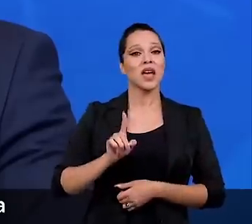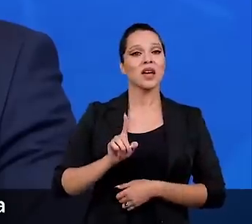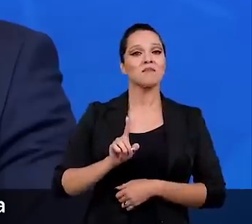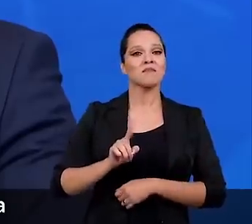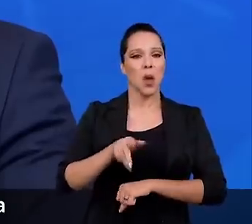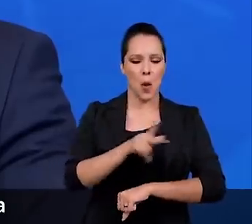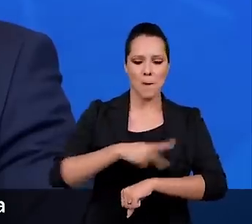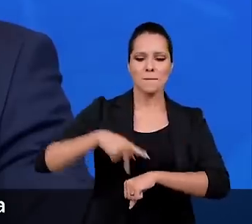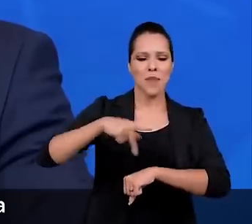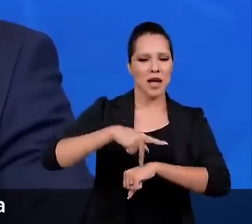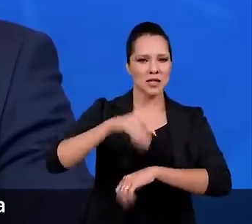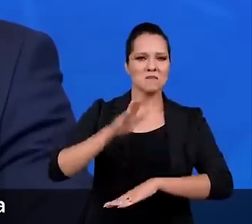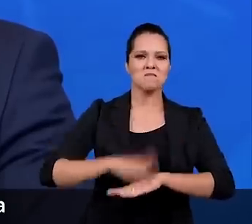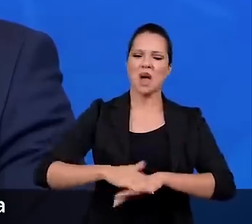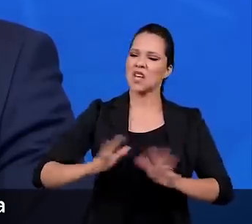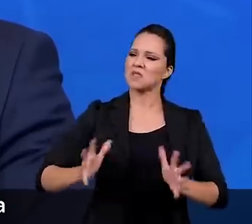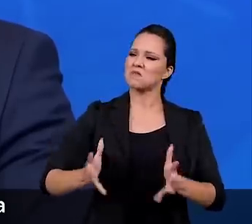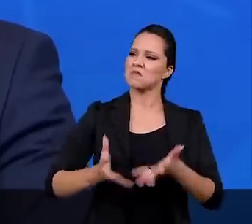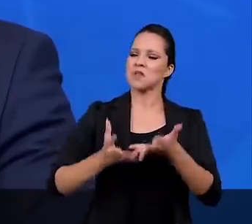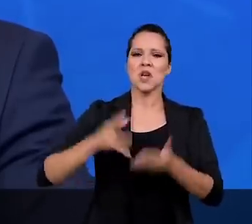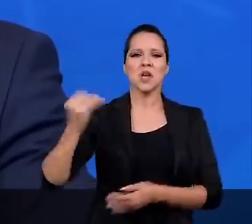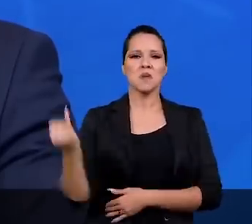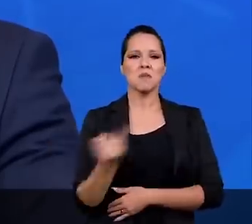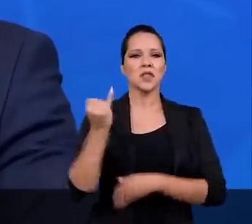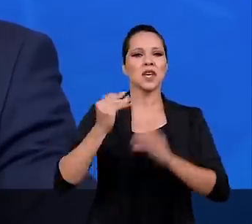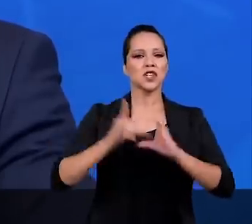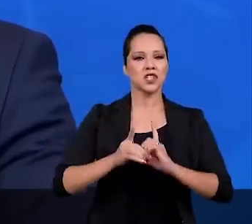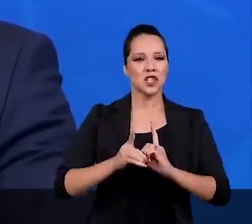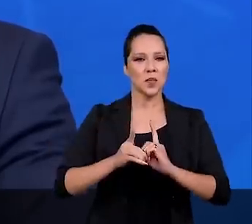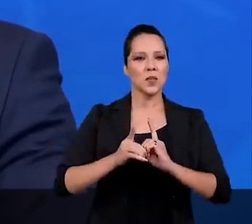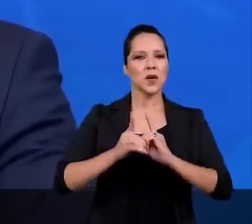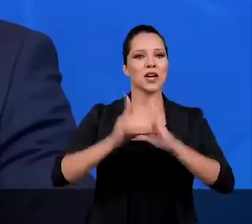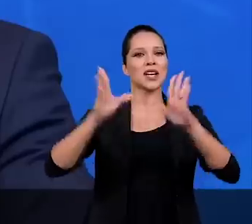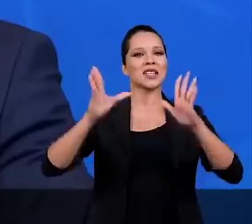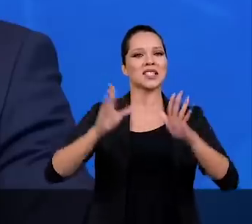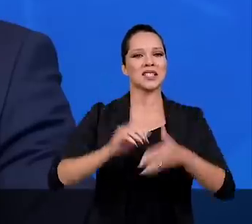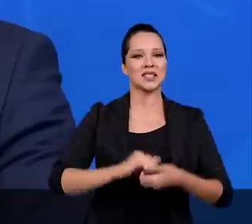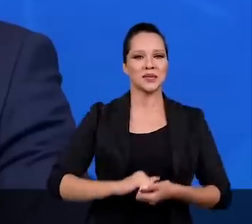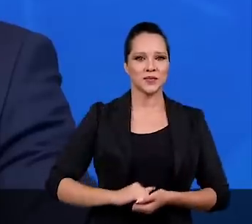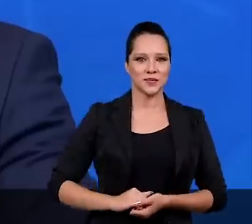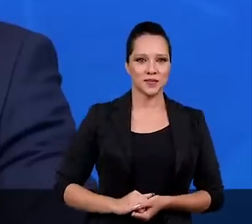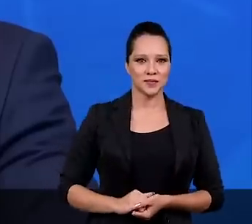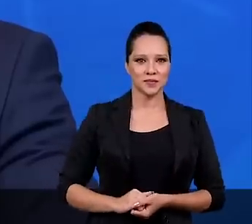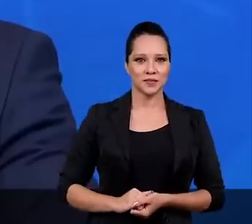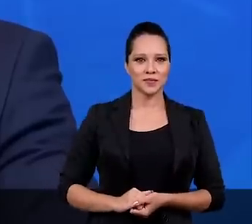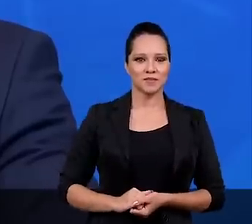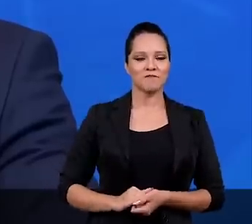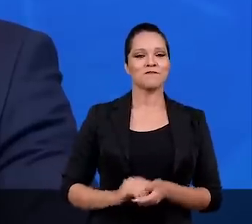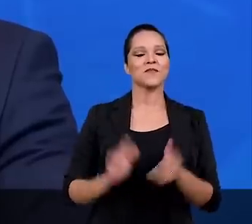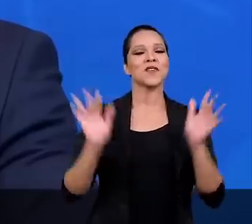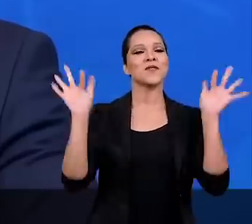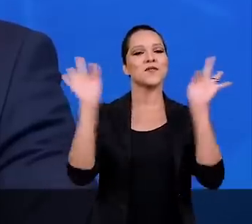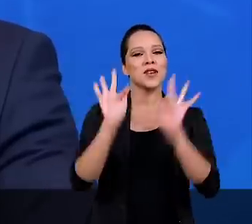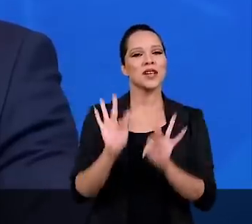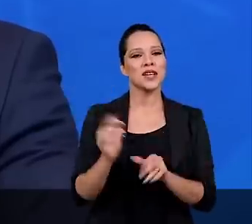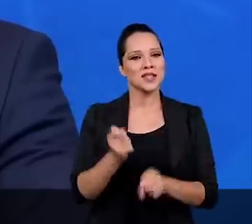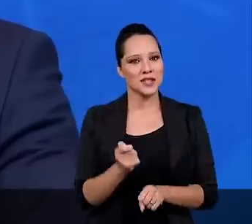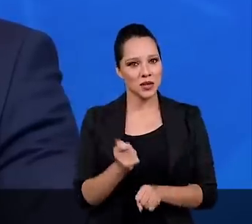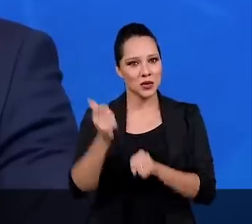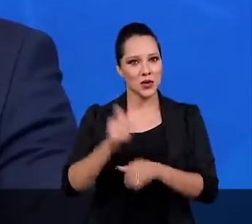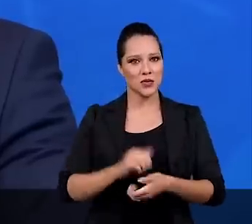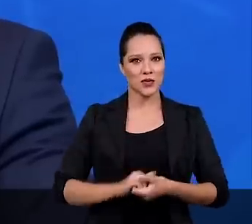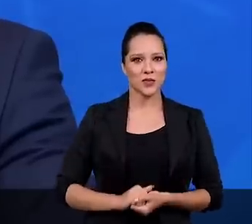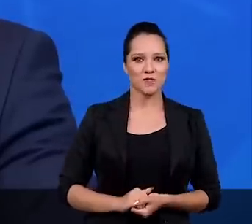a mais próspera e bem-sucedida democracia liberal ao sul do Equador. Feliz Ano Novo,